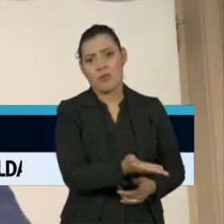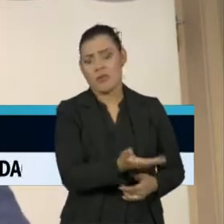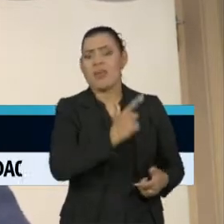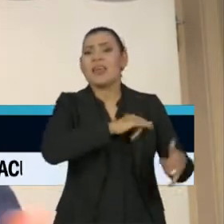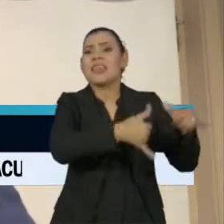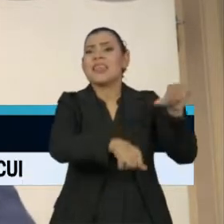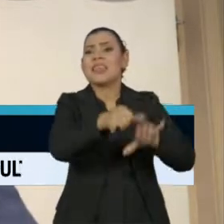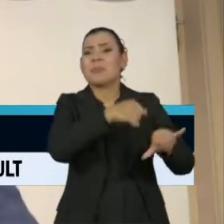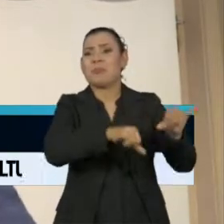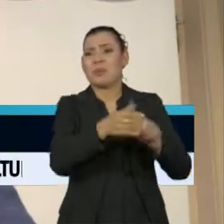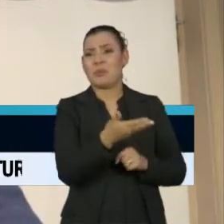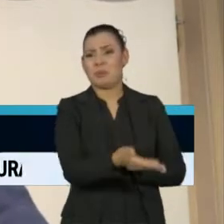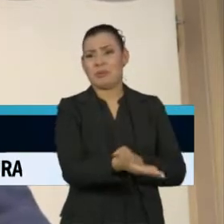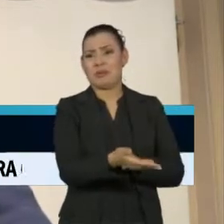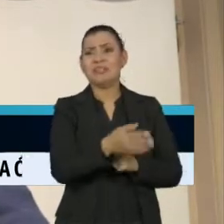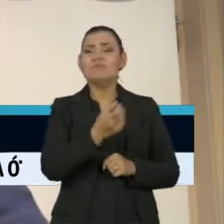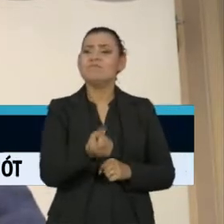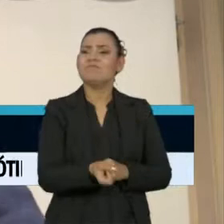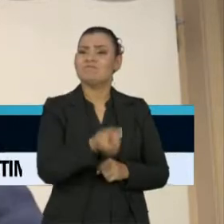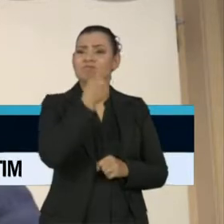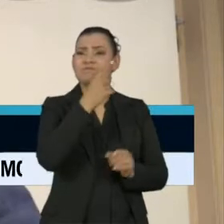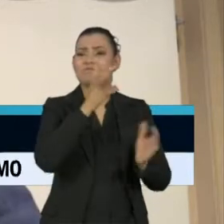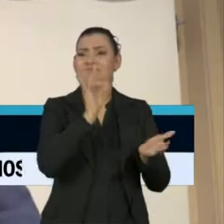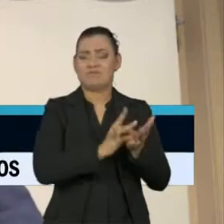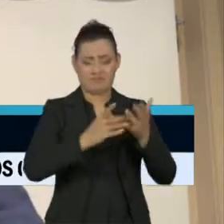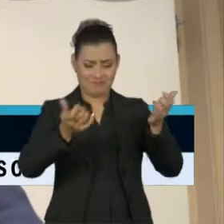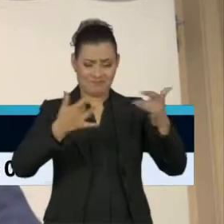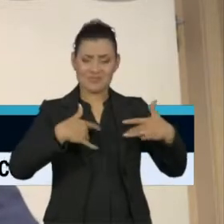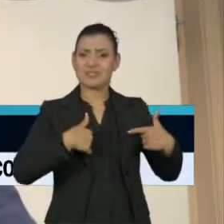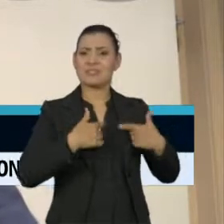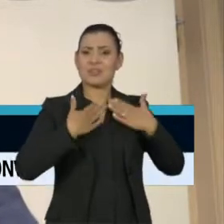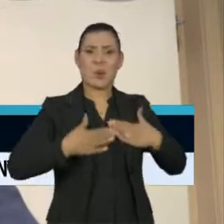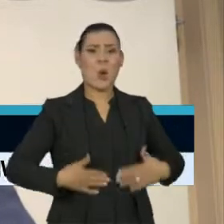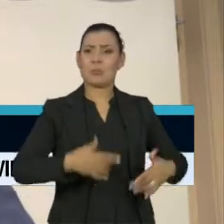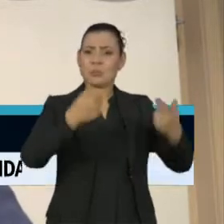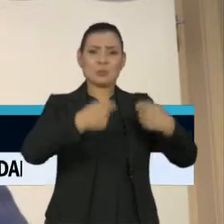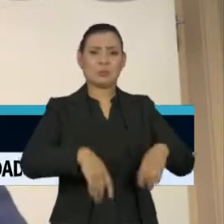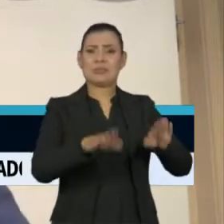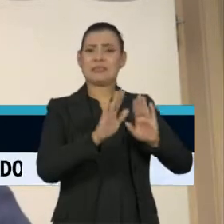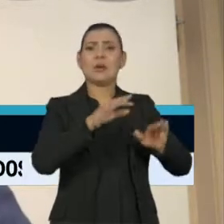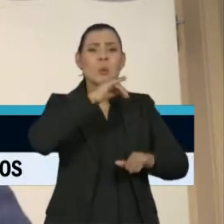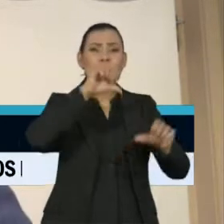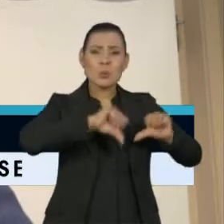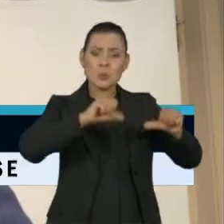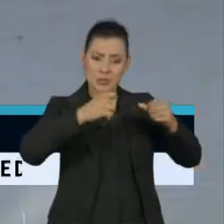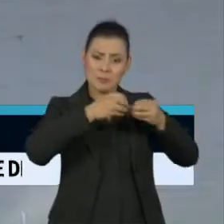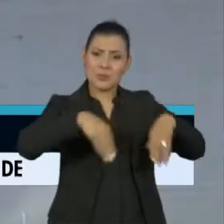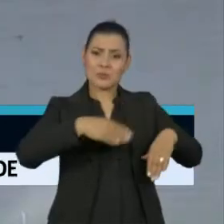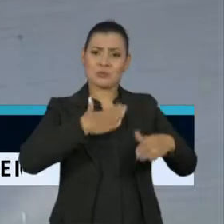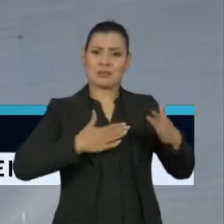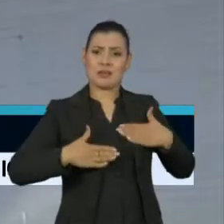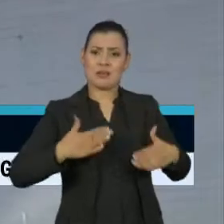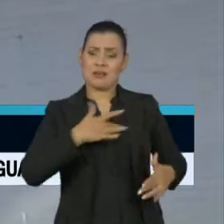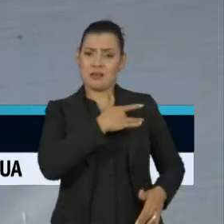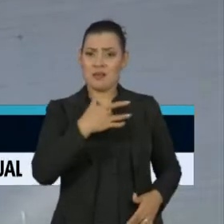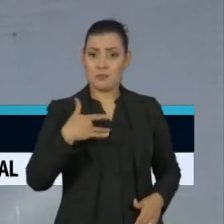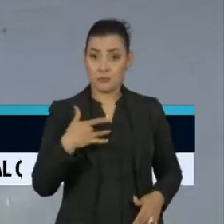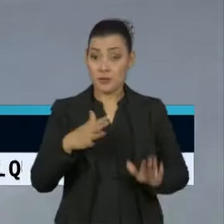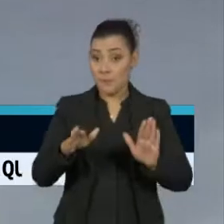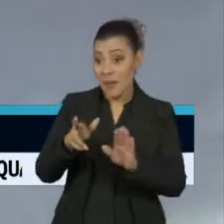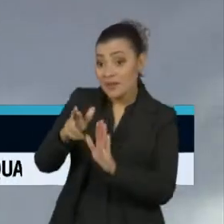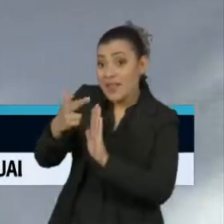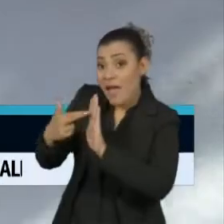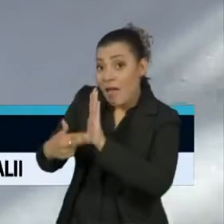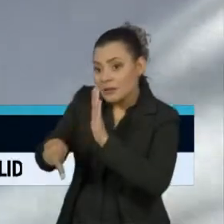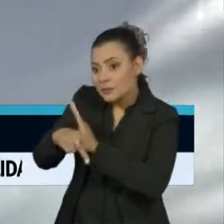substâncias completamente estranhas ao nosso organismo que nós não precisamos, que pode fazer mal à nossa saúde. Mas as diretrizes